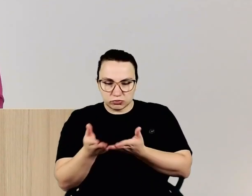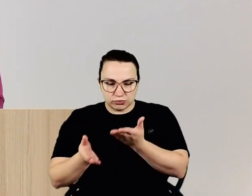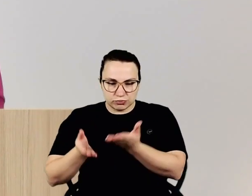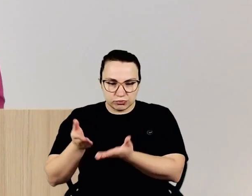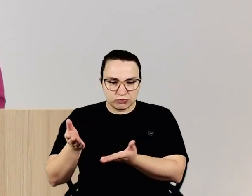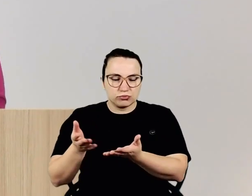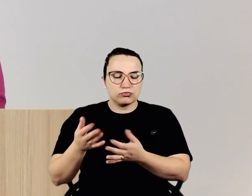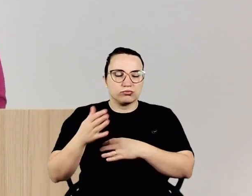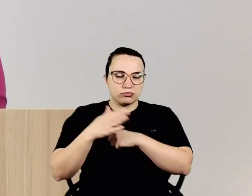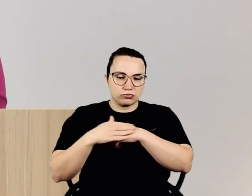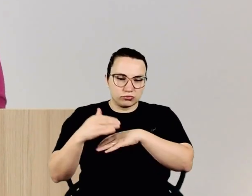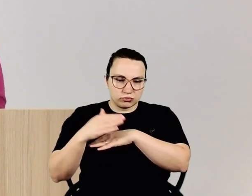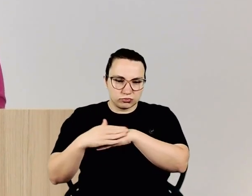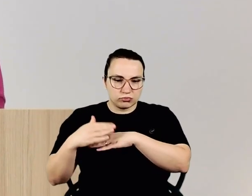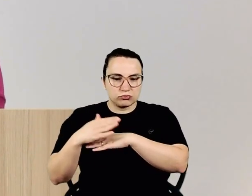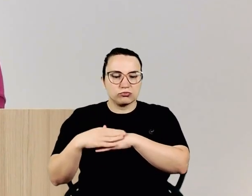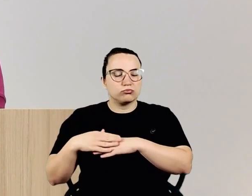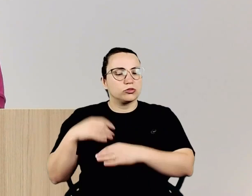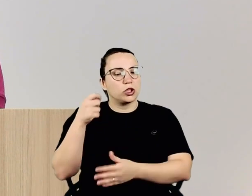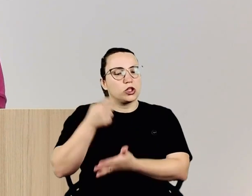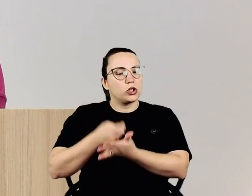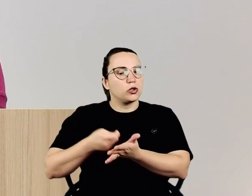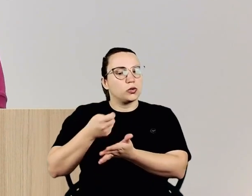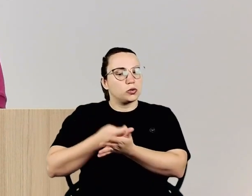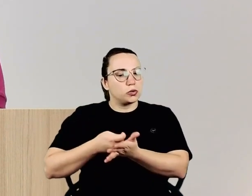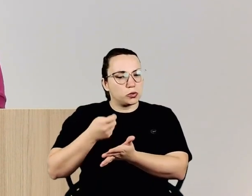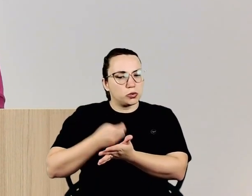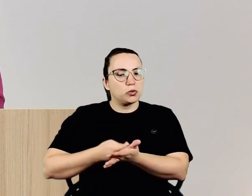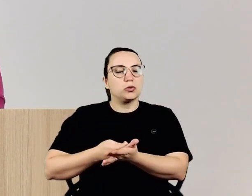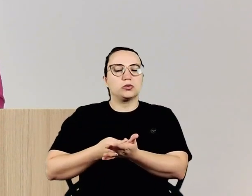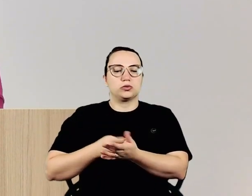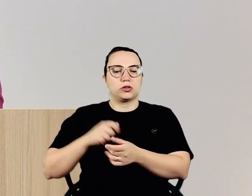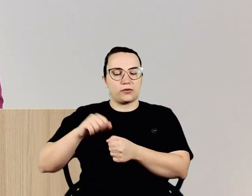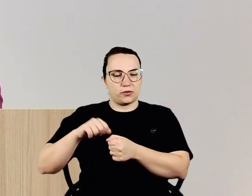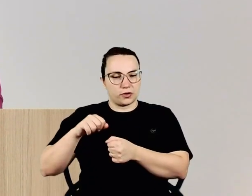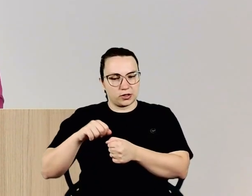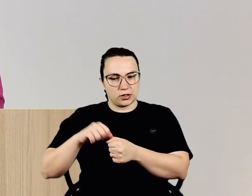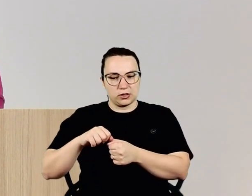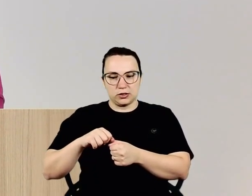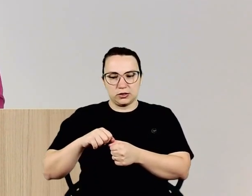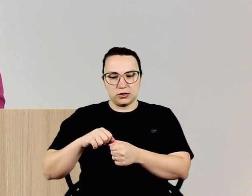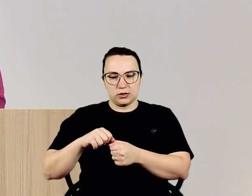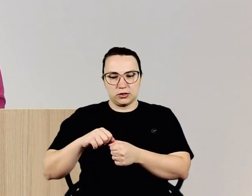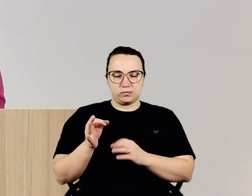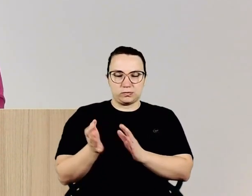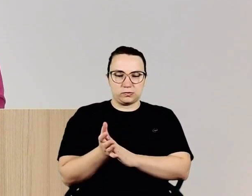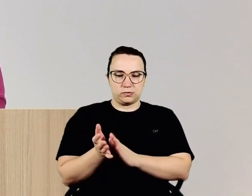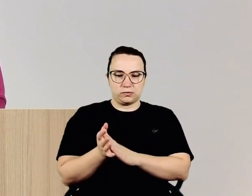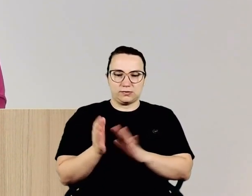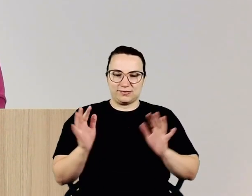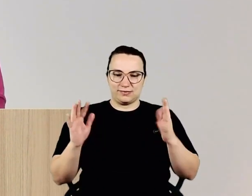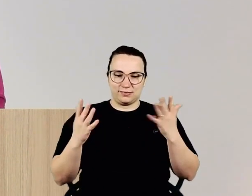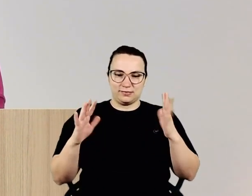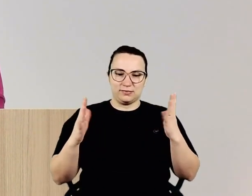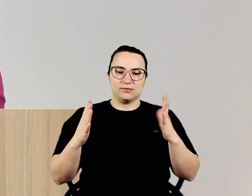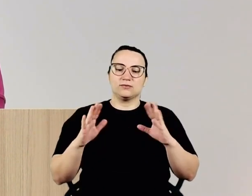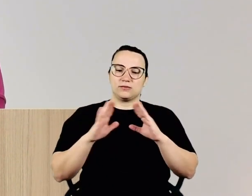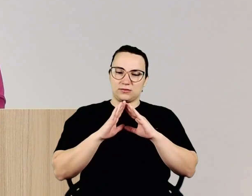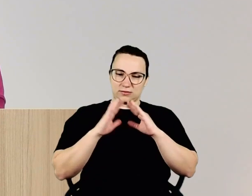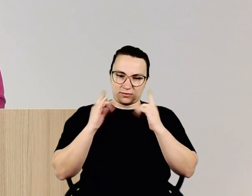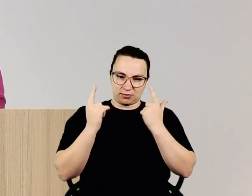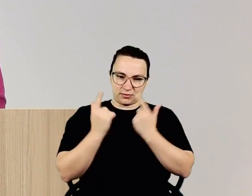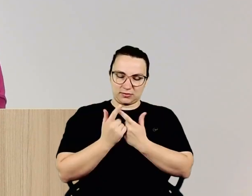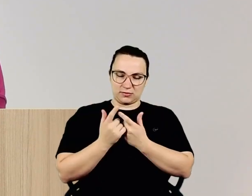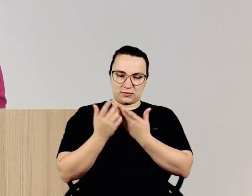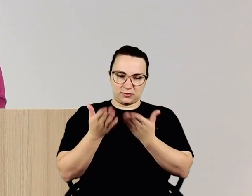e quanto que a senhora luta, né, e quanto que a senhora faz. Então, muito mais que merecida dessa homenagem da Casa de Leis para a senhora.